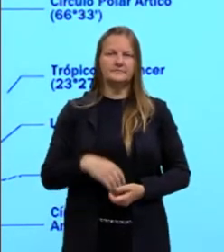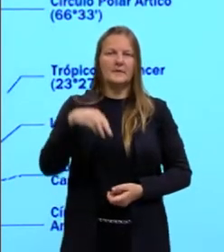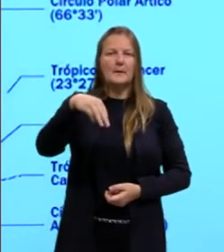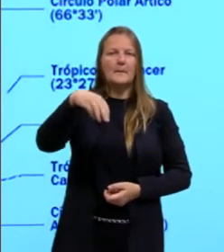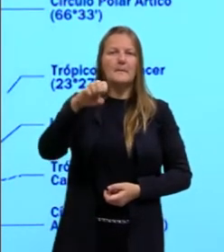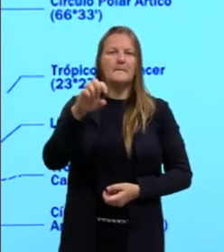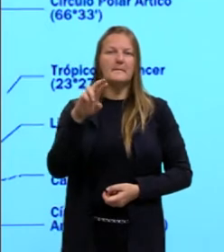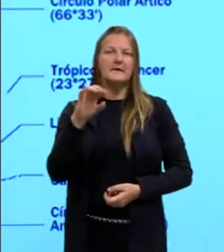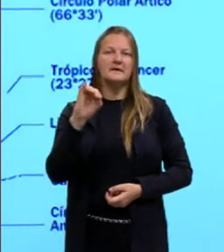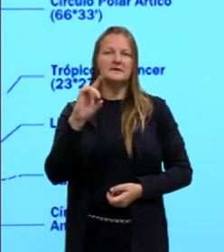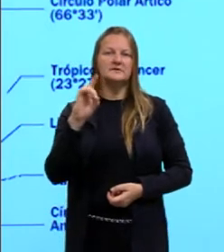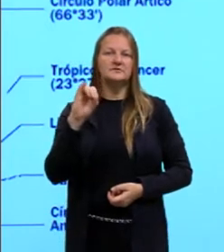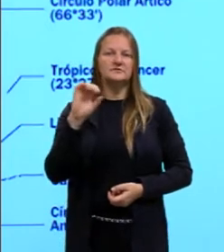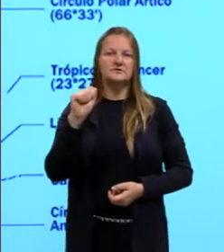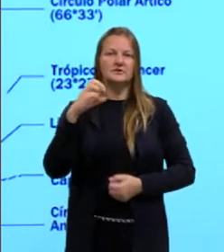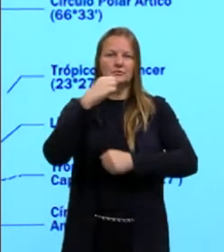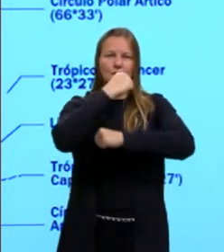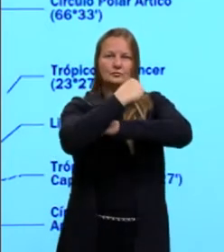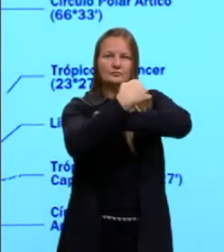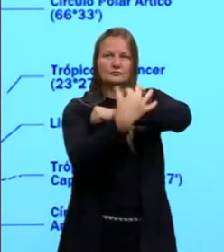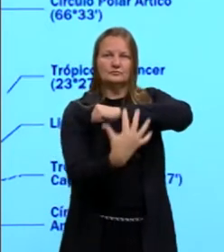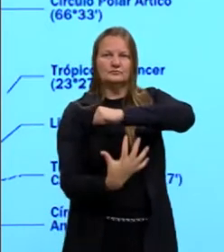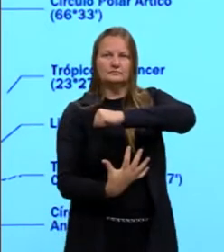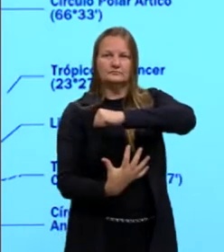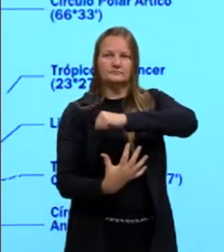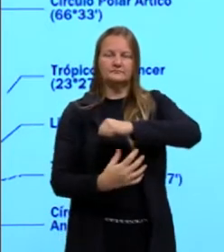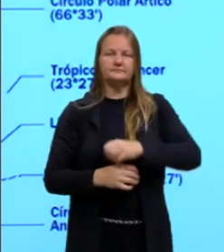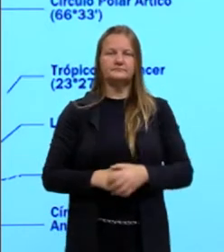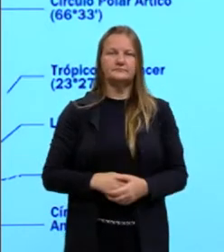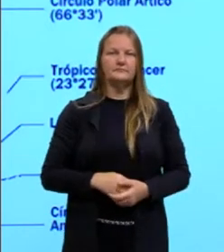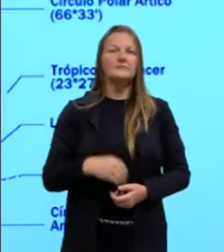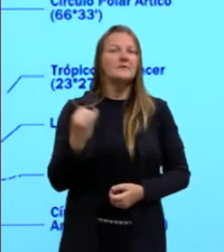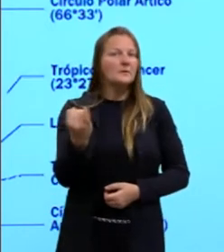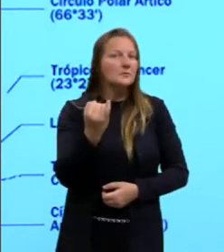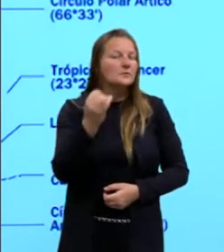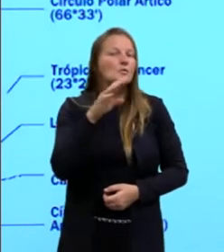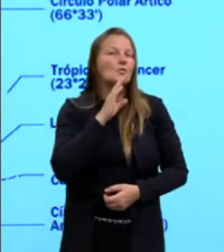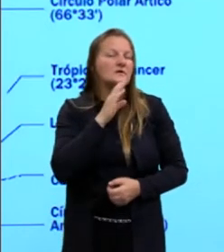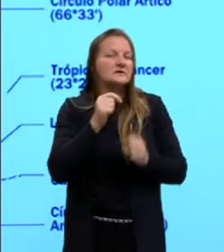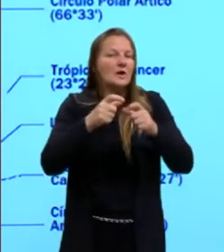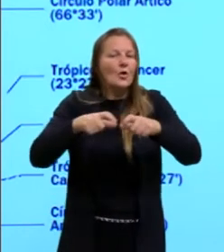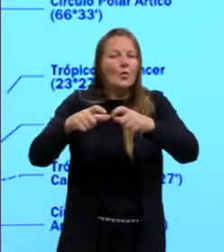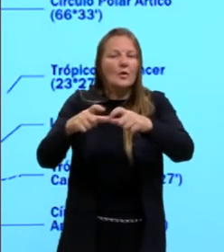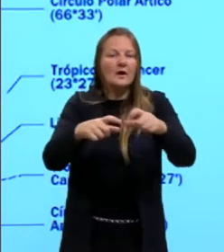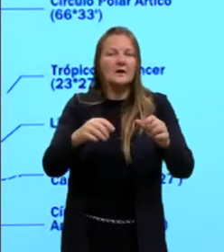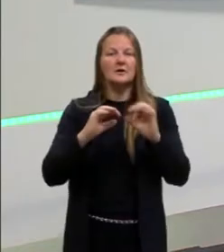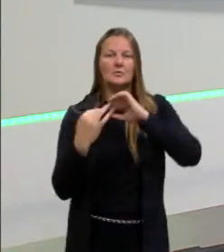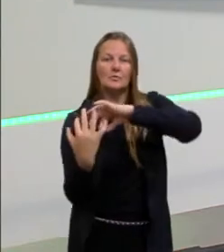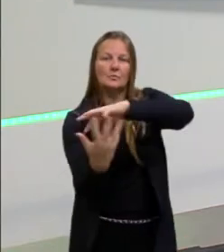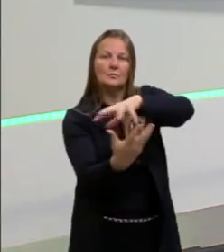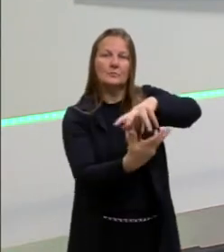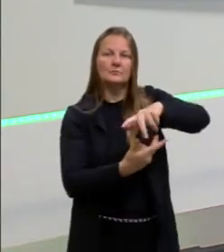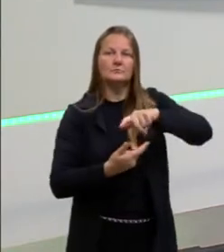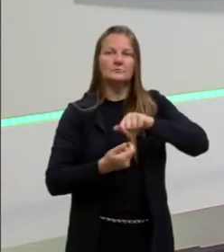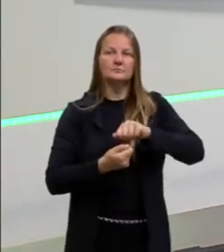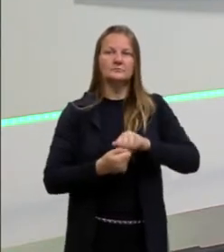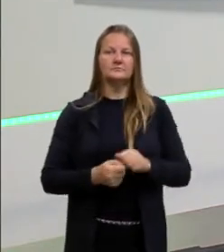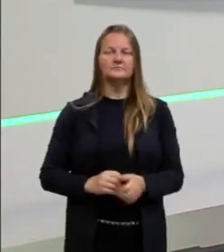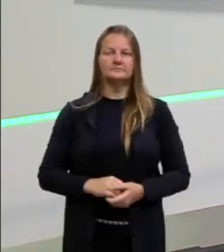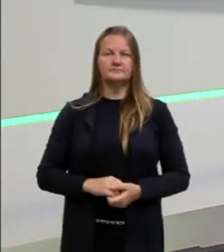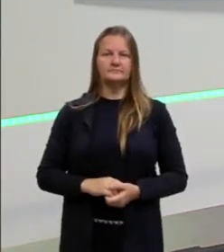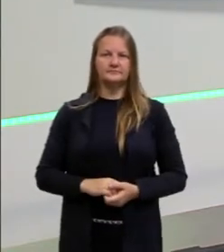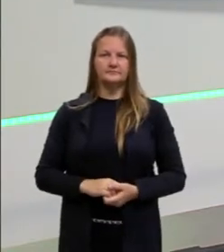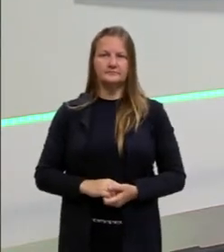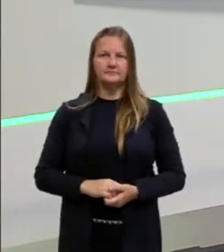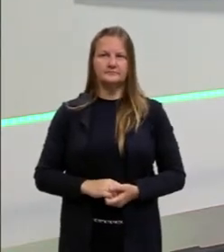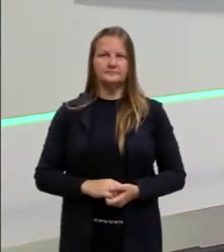imaginárias, elas são importantes para a gente ter a nossa localização no planeta. Vou passar aqui mais um, então, mais